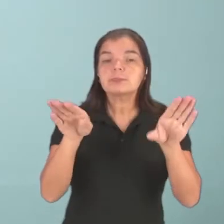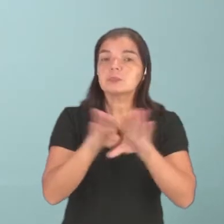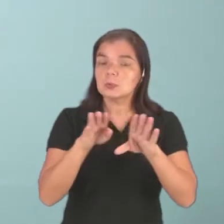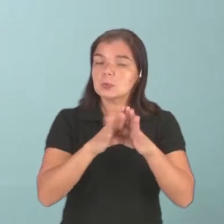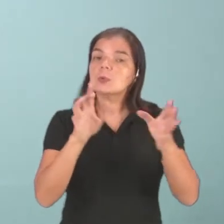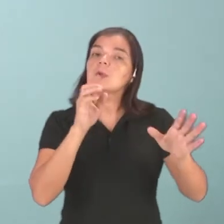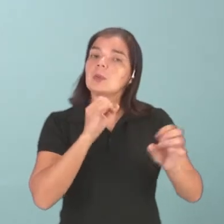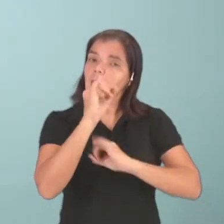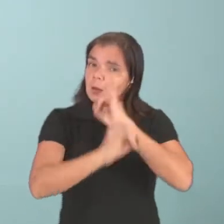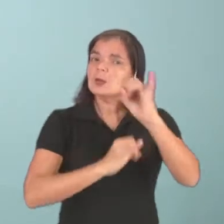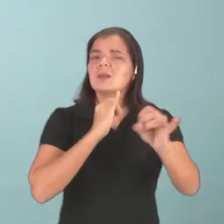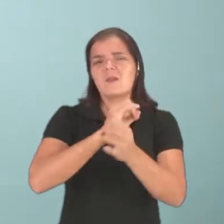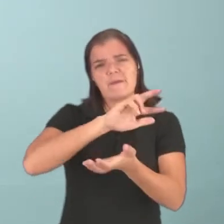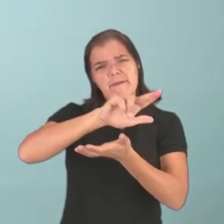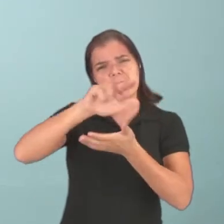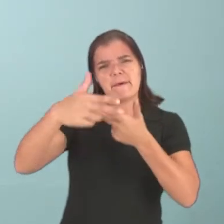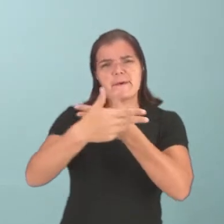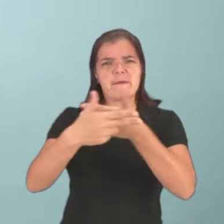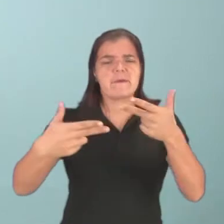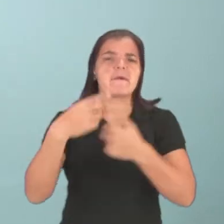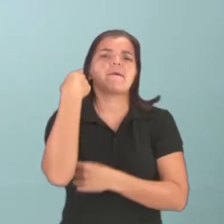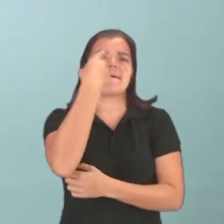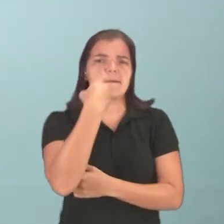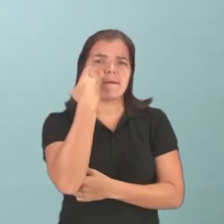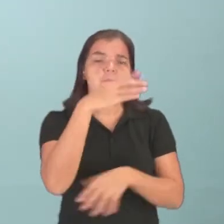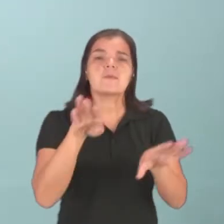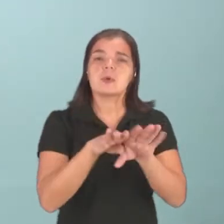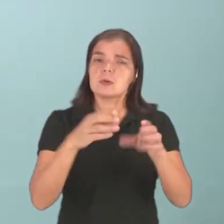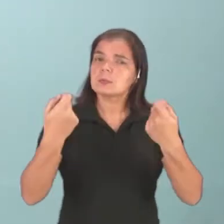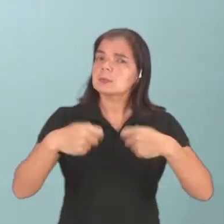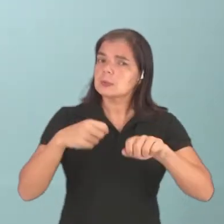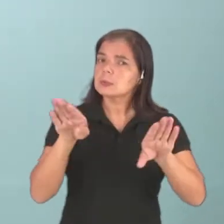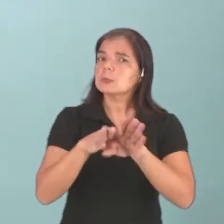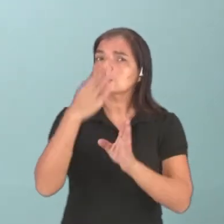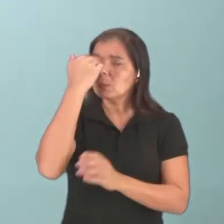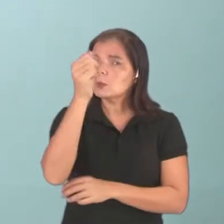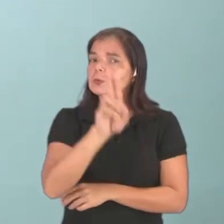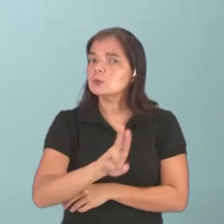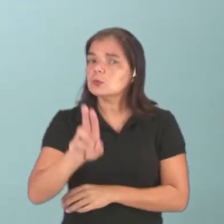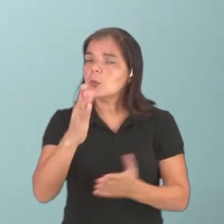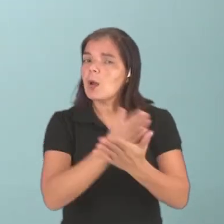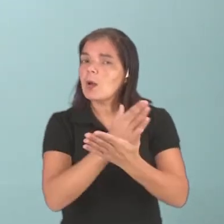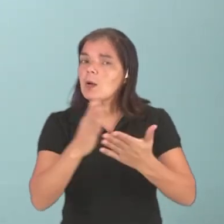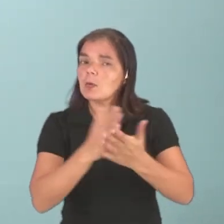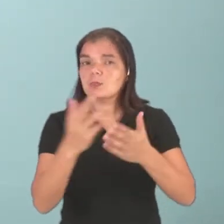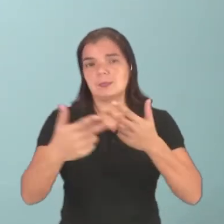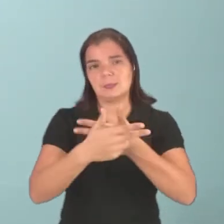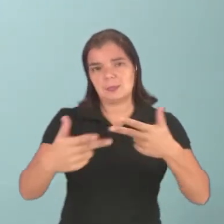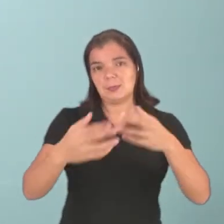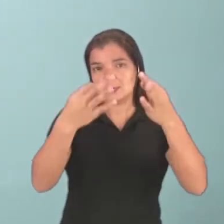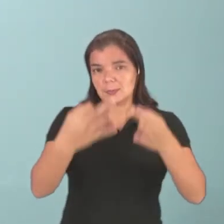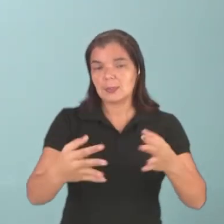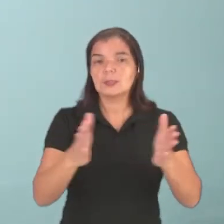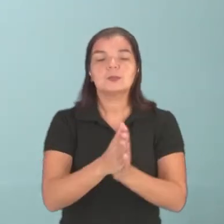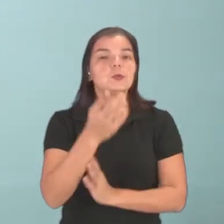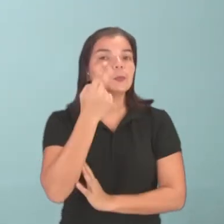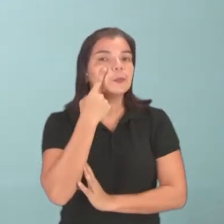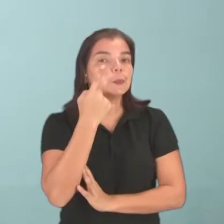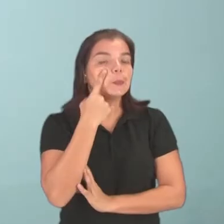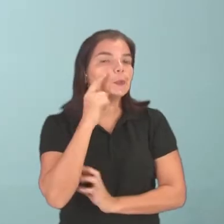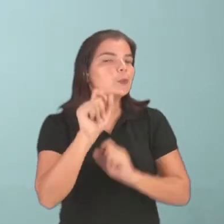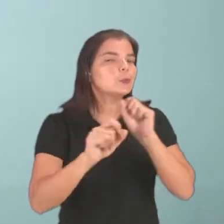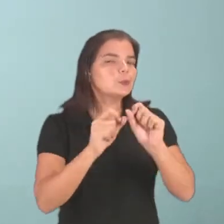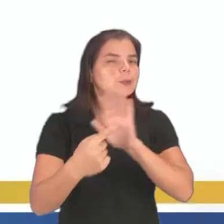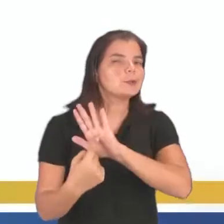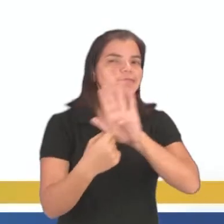na internet vão ter várias coisas em espanhol. E nós precisamos saber utilizar algumas coisas, certo? Observa o que